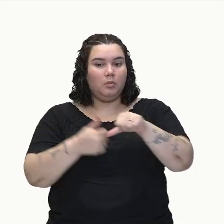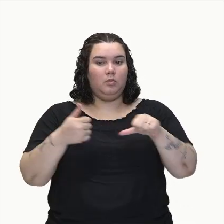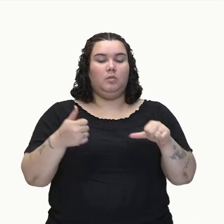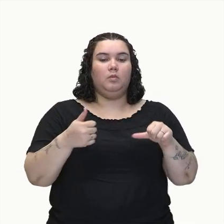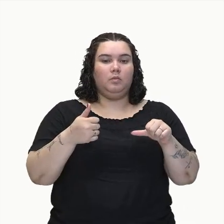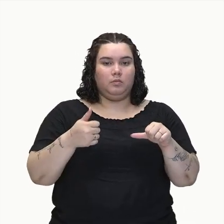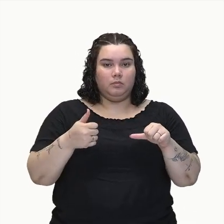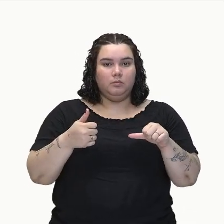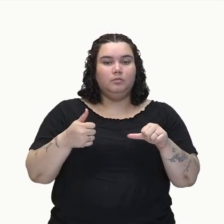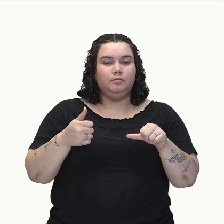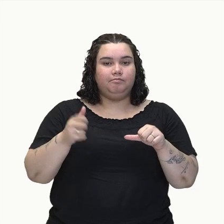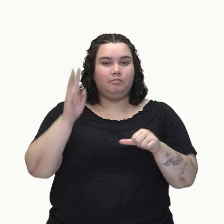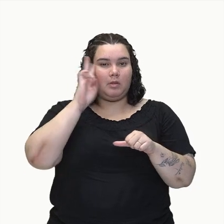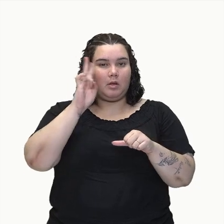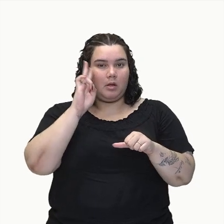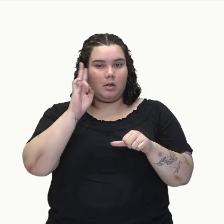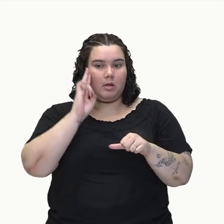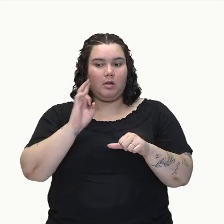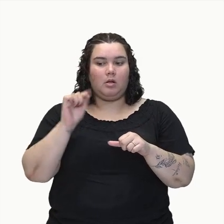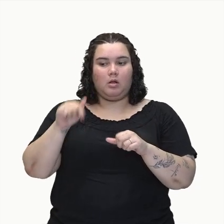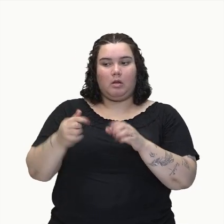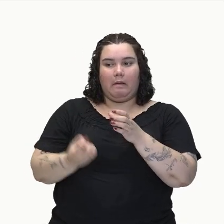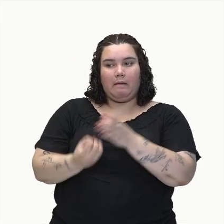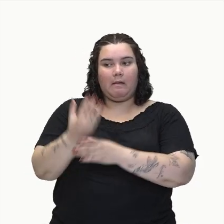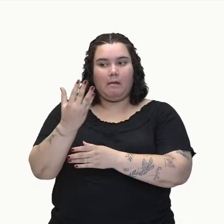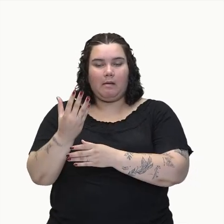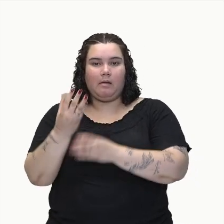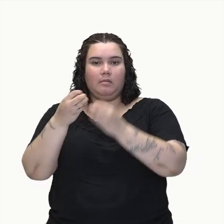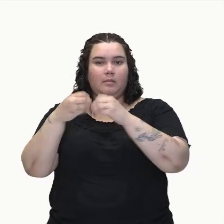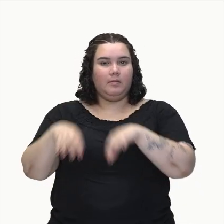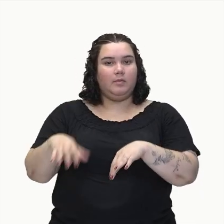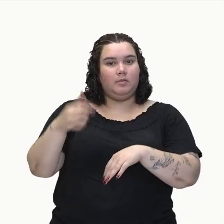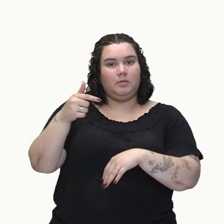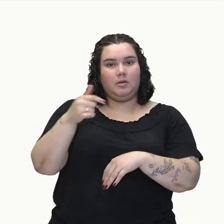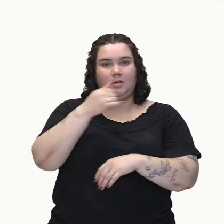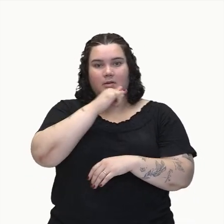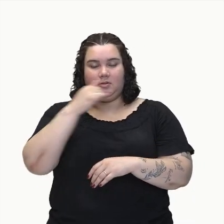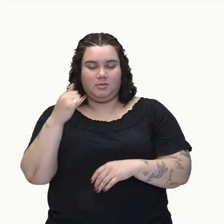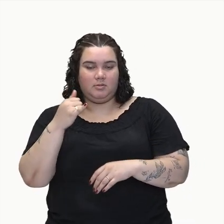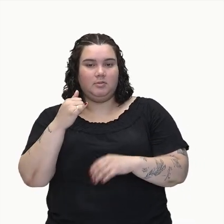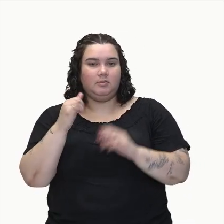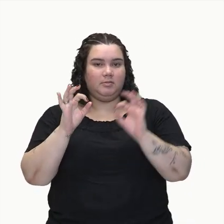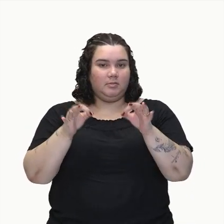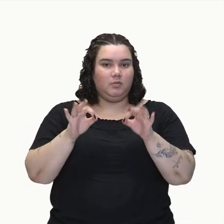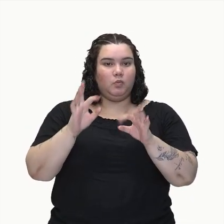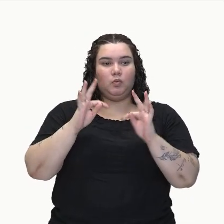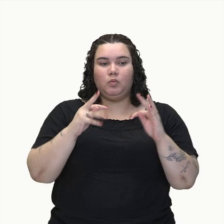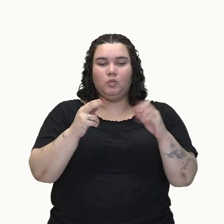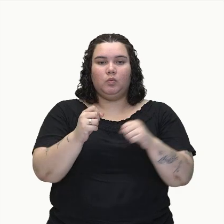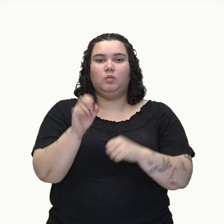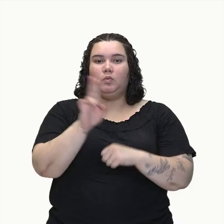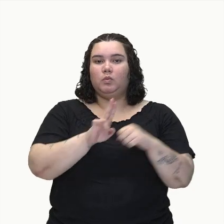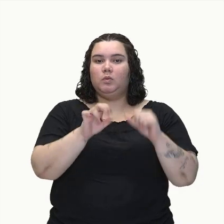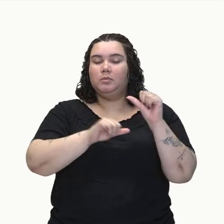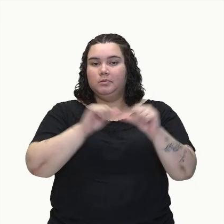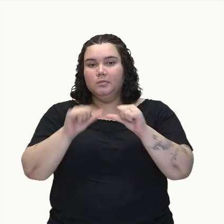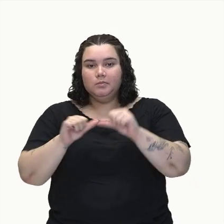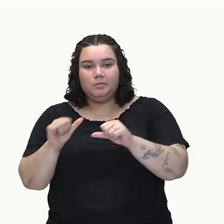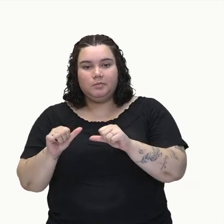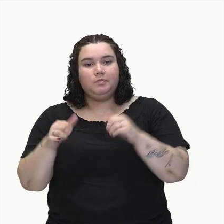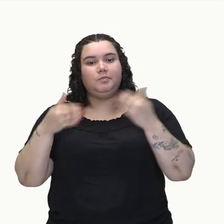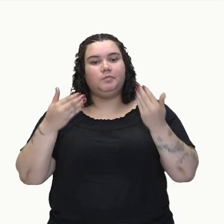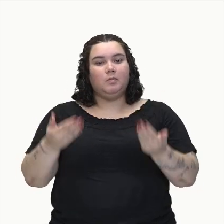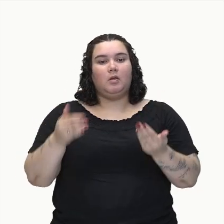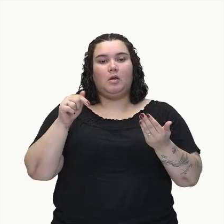nada se cria, nada se destrói, quando falamos de energia. Tudo se transforma, e esse converte está falando exatamente